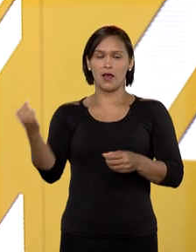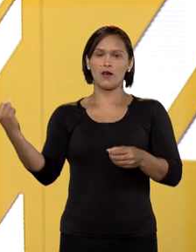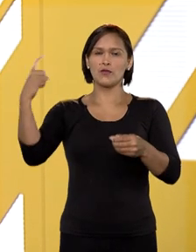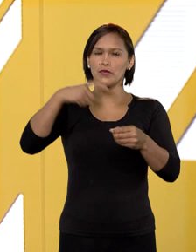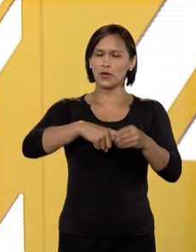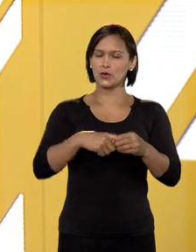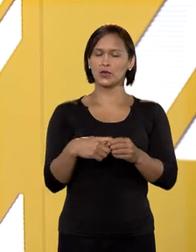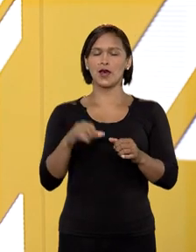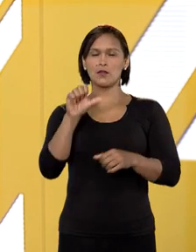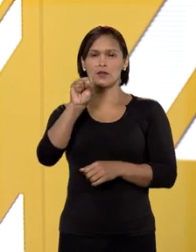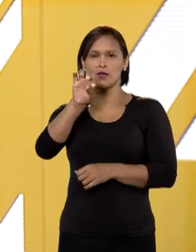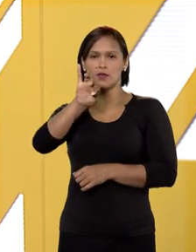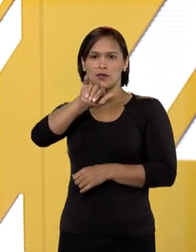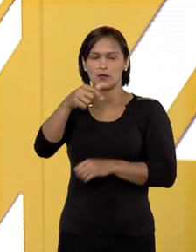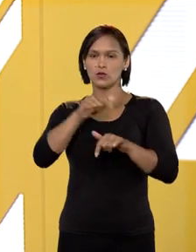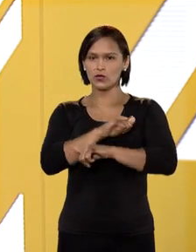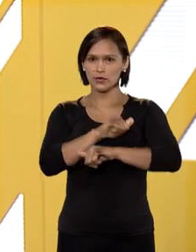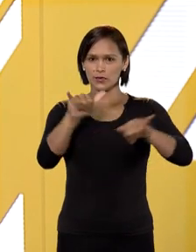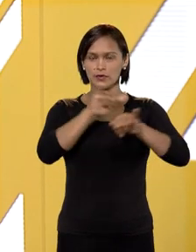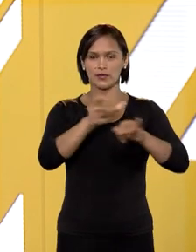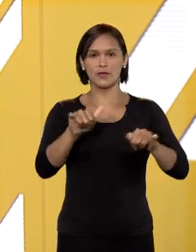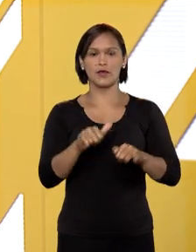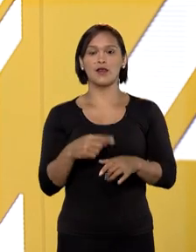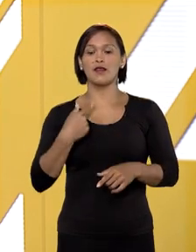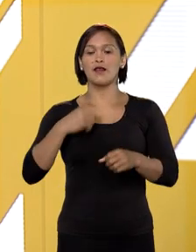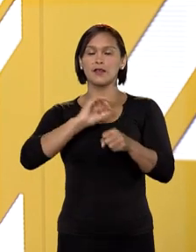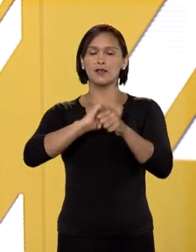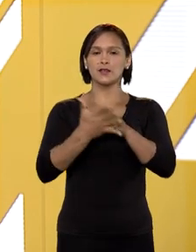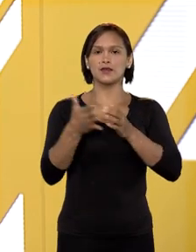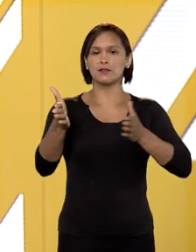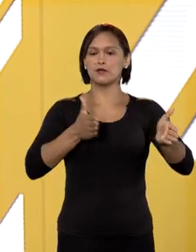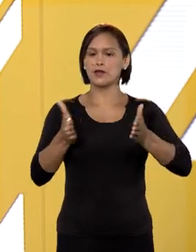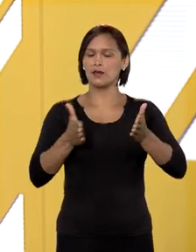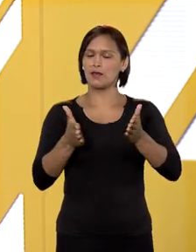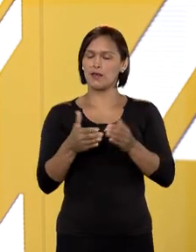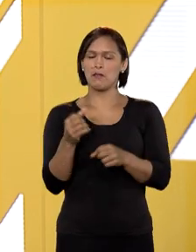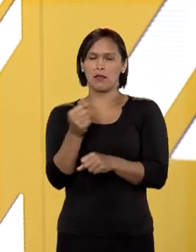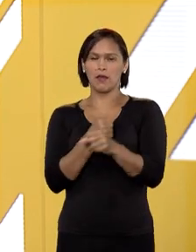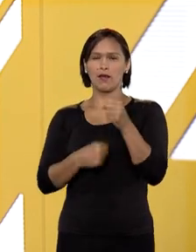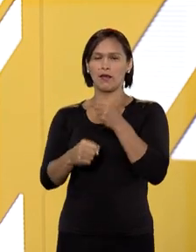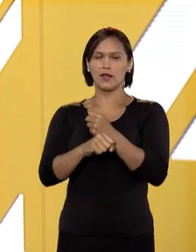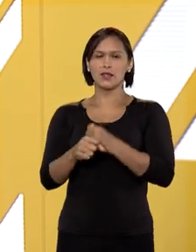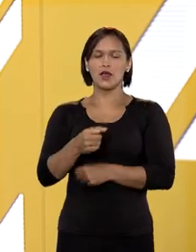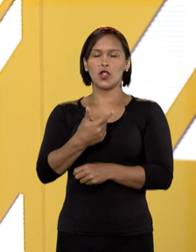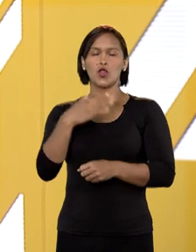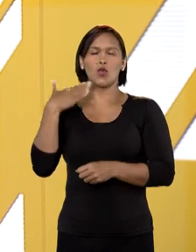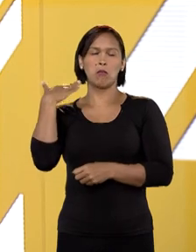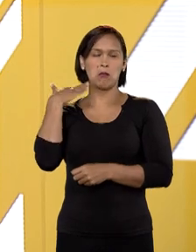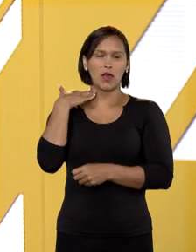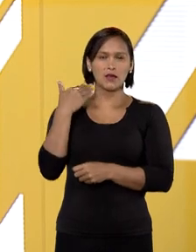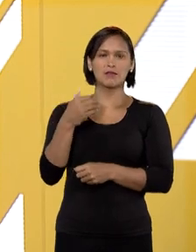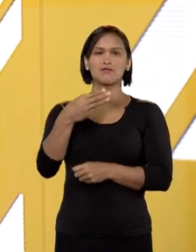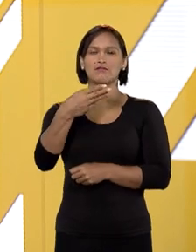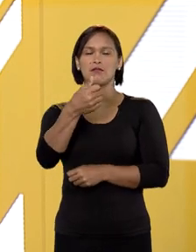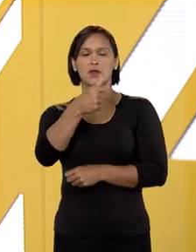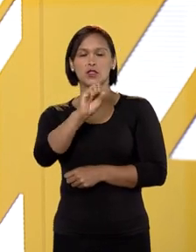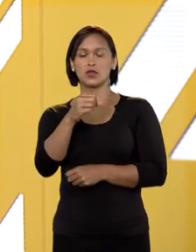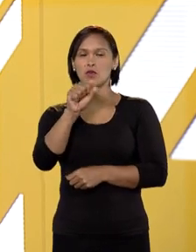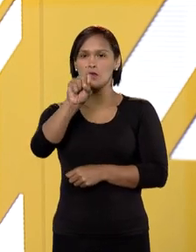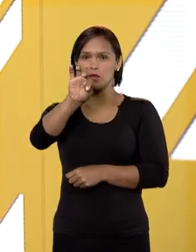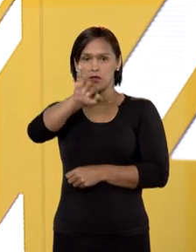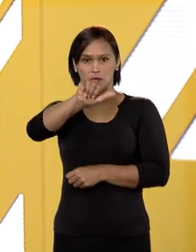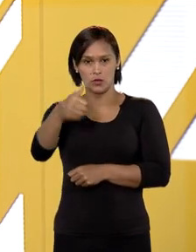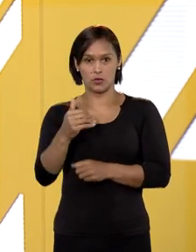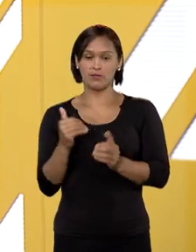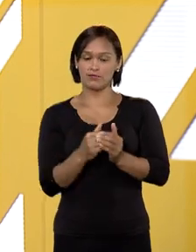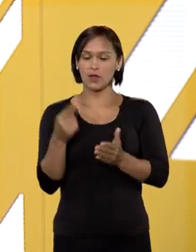Olá, estamos de volta com o STJ Notícias. Em razão da pandemia da Covid-19, no mês de março, o Superior